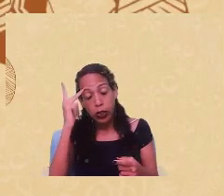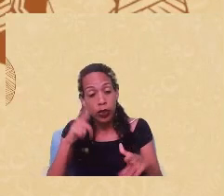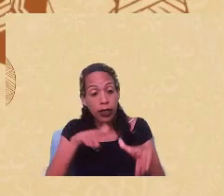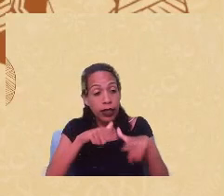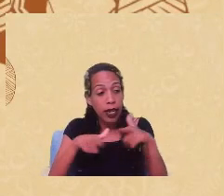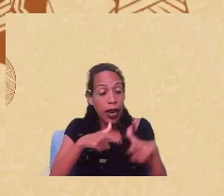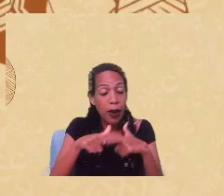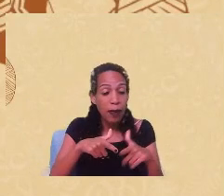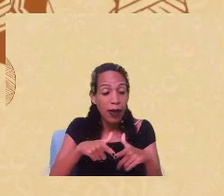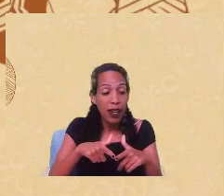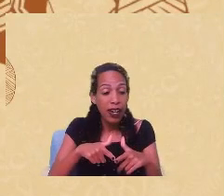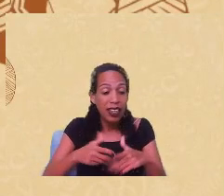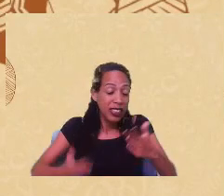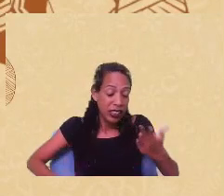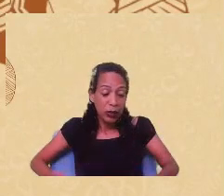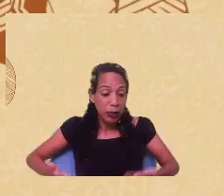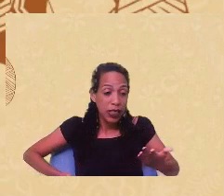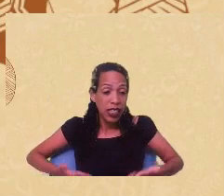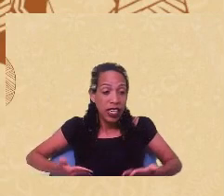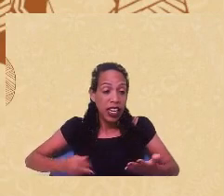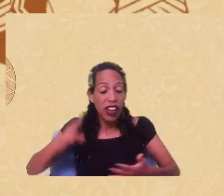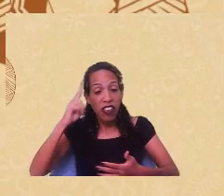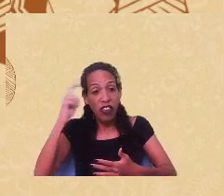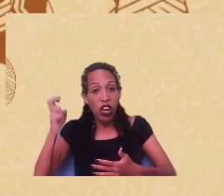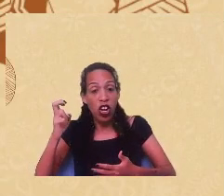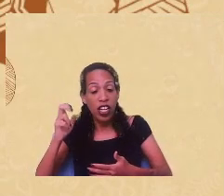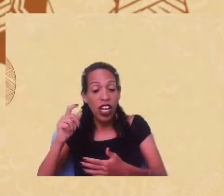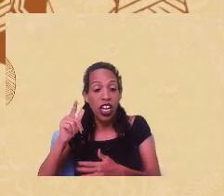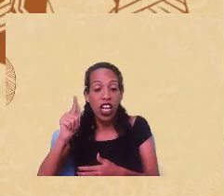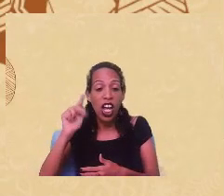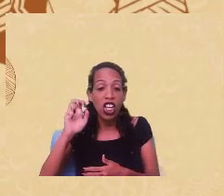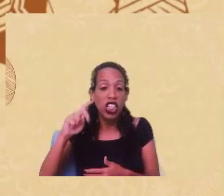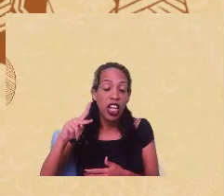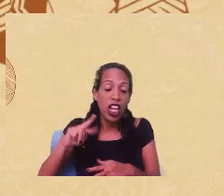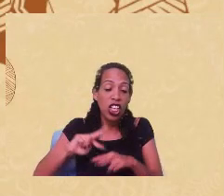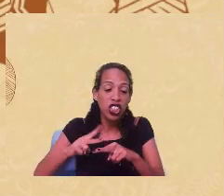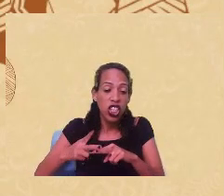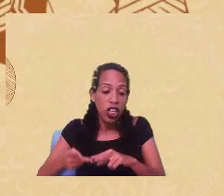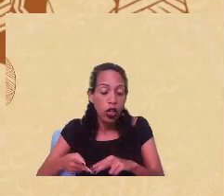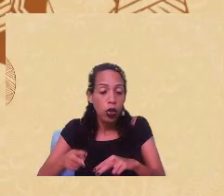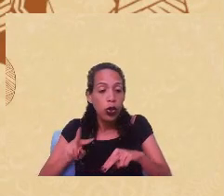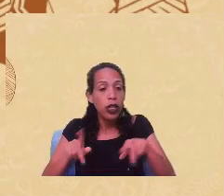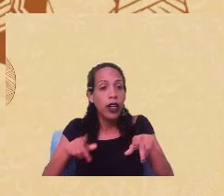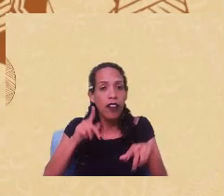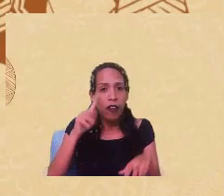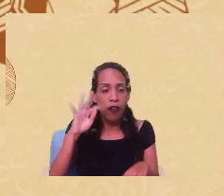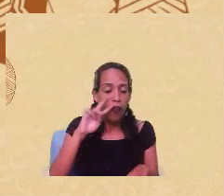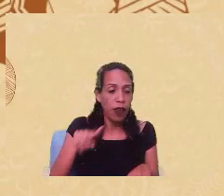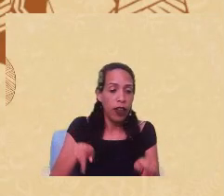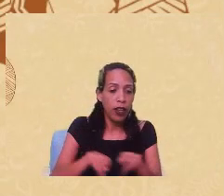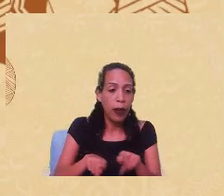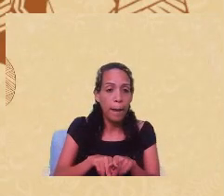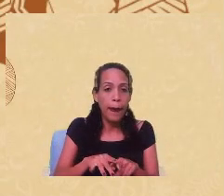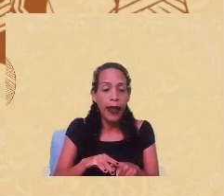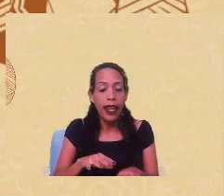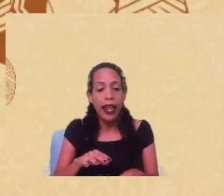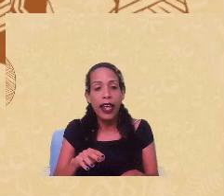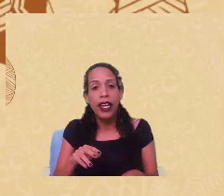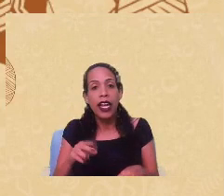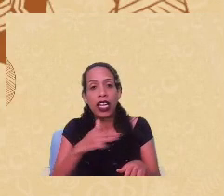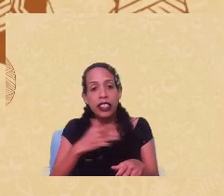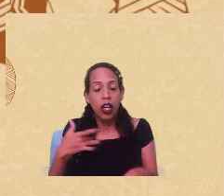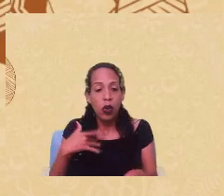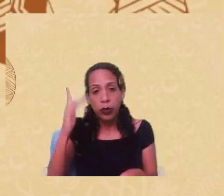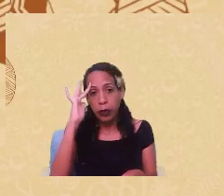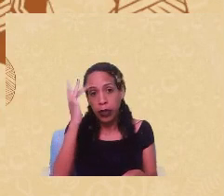deveria ser uma pauta de violência de gênero, né. E aí a gente vê alguns outros exemplos, a saúde sexual de mulheres lésbicas, a esterilização